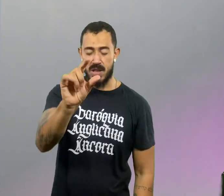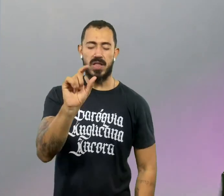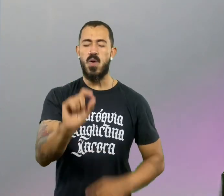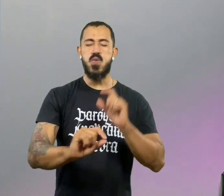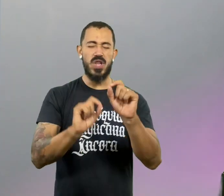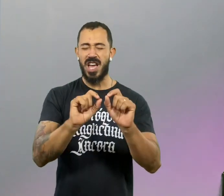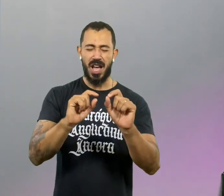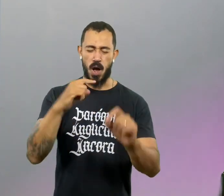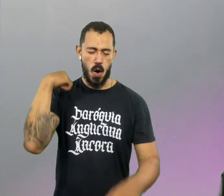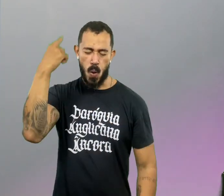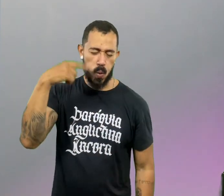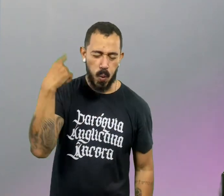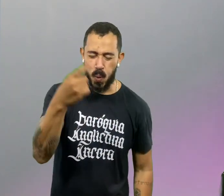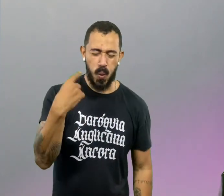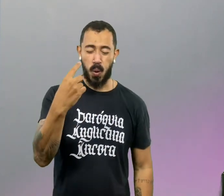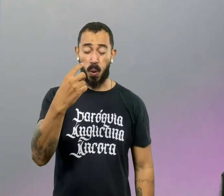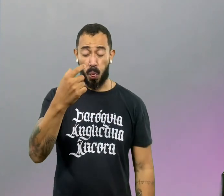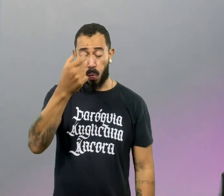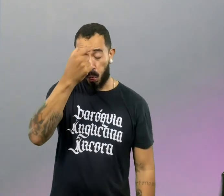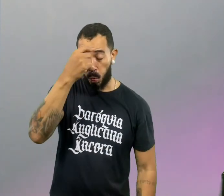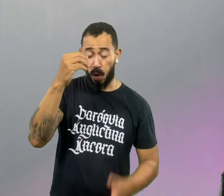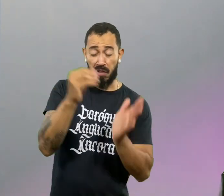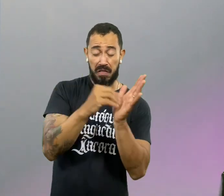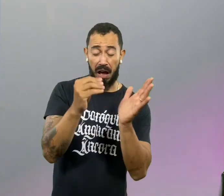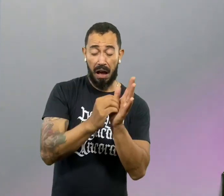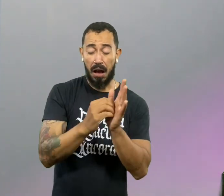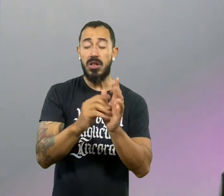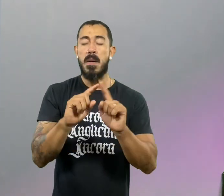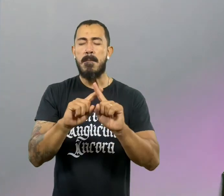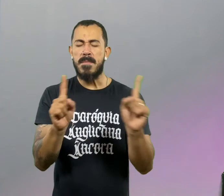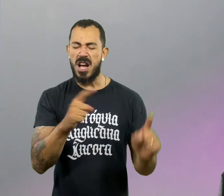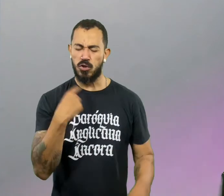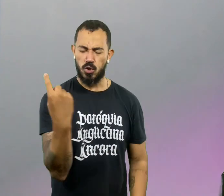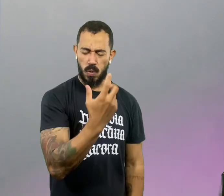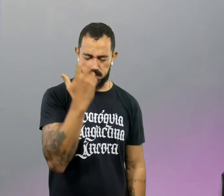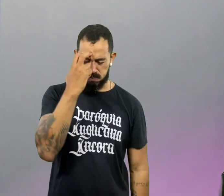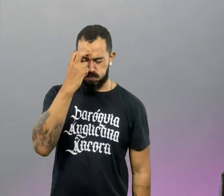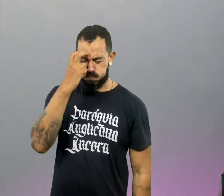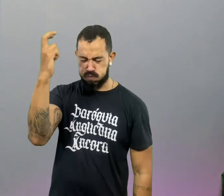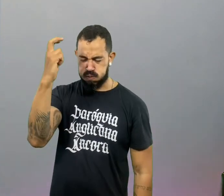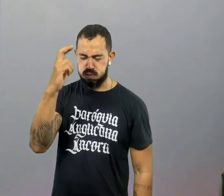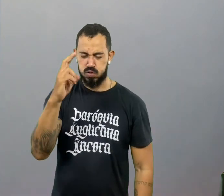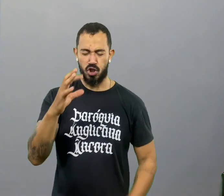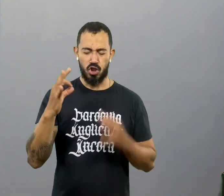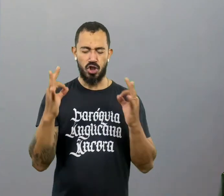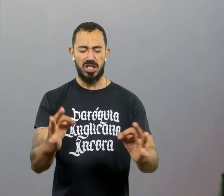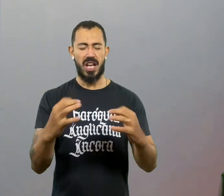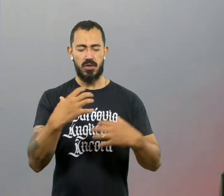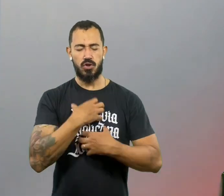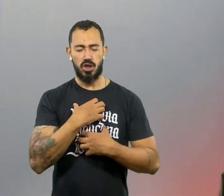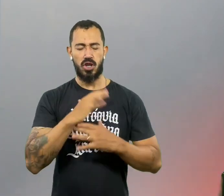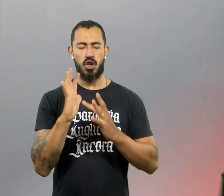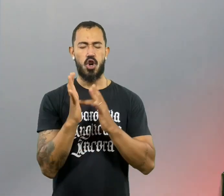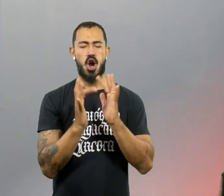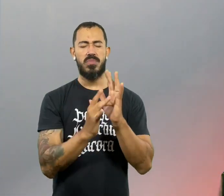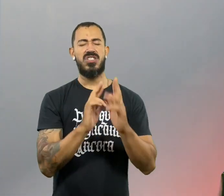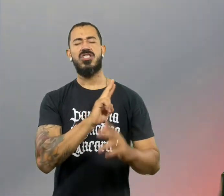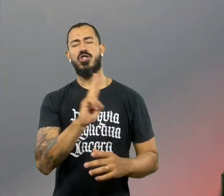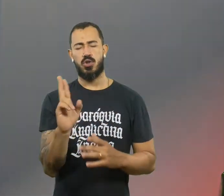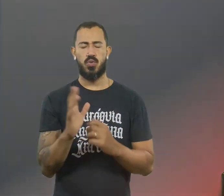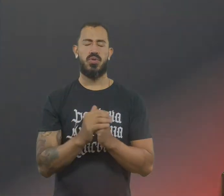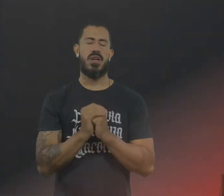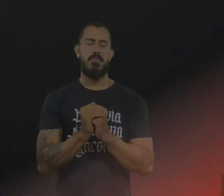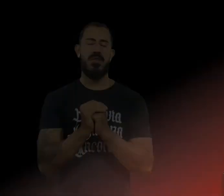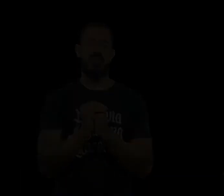como o Paulo disse para a Igreja em Éxodo, mas sejamos sábios por meio da prudência. Em nome do Senhor Jesus, amém,